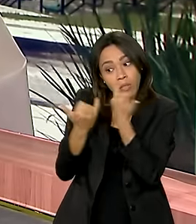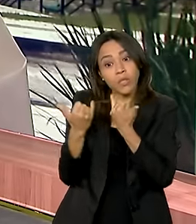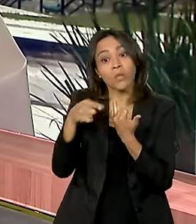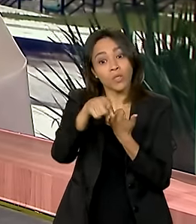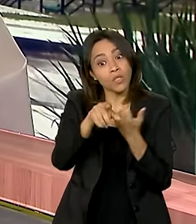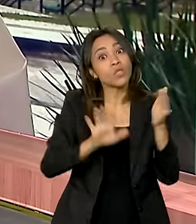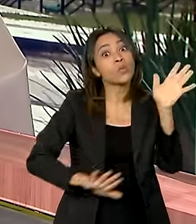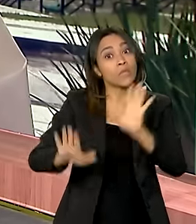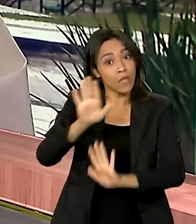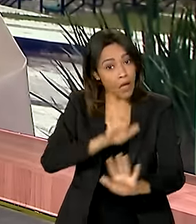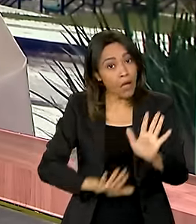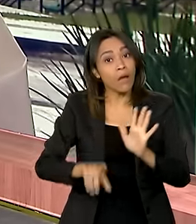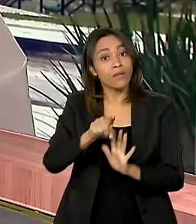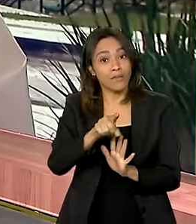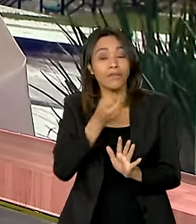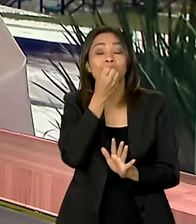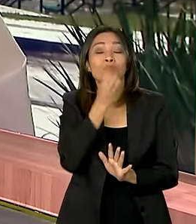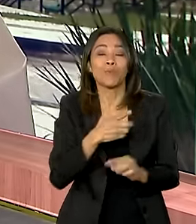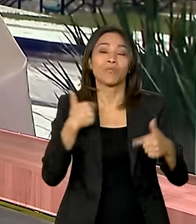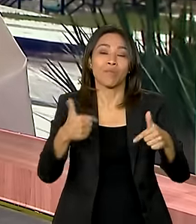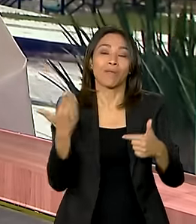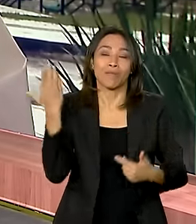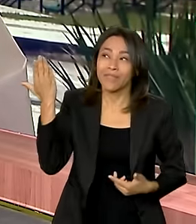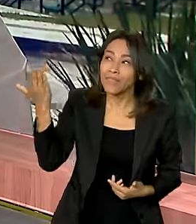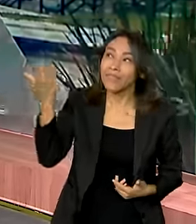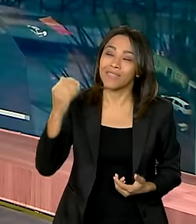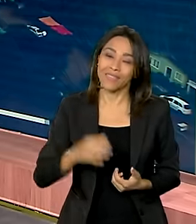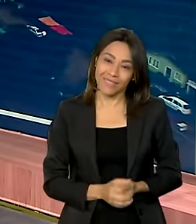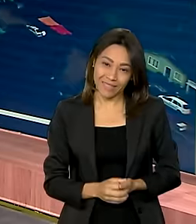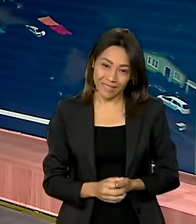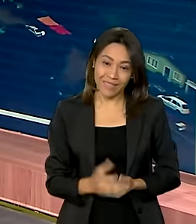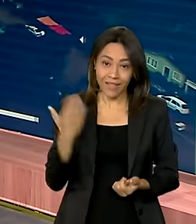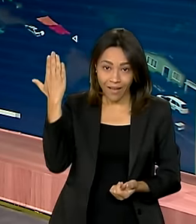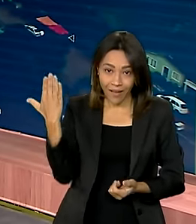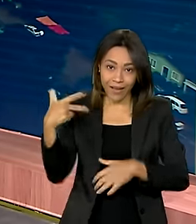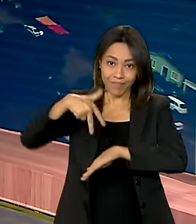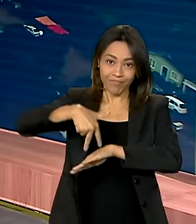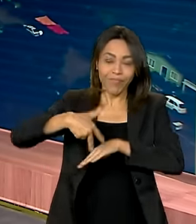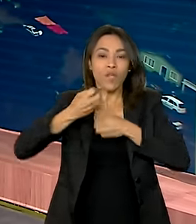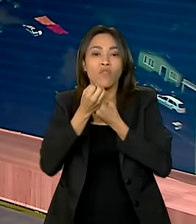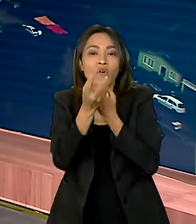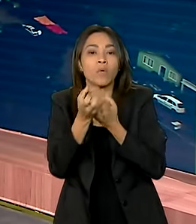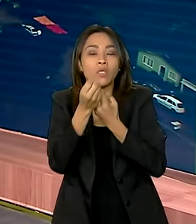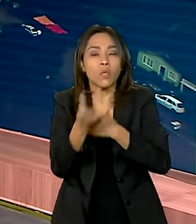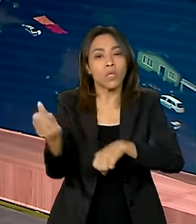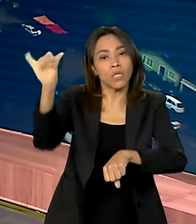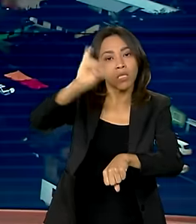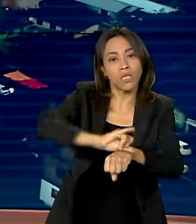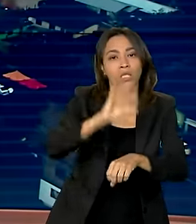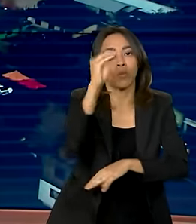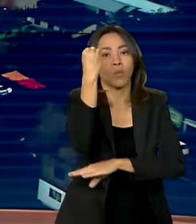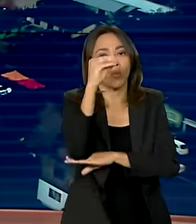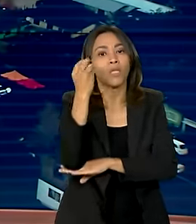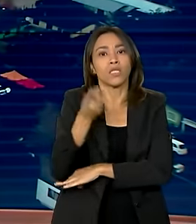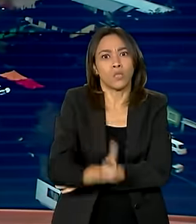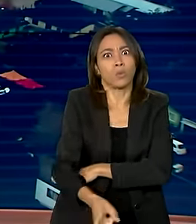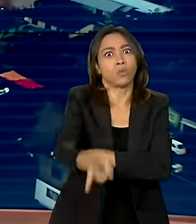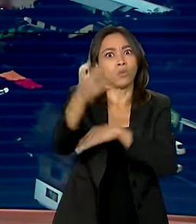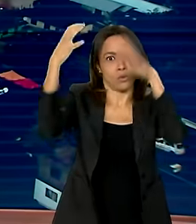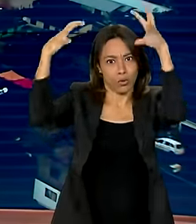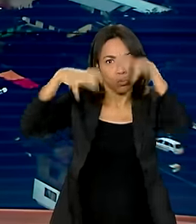aí, protejam-se e bom trabalho para vocês, viu? Luana Karen com as informações direto de Porto Alegre, onde não para de chover.